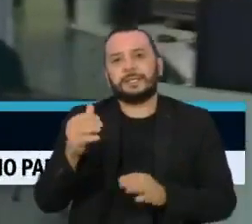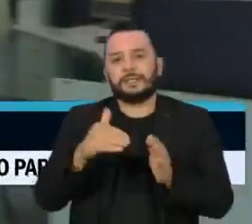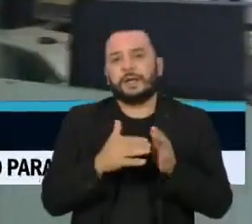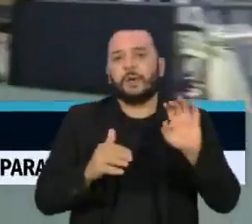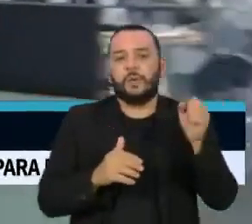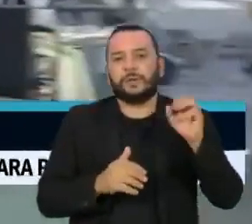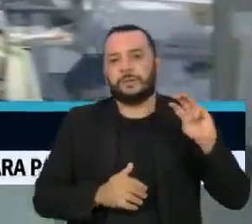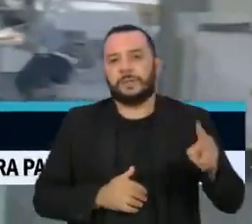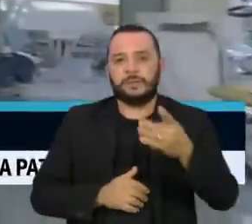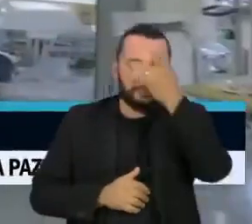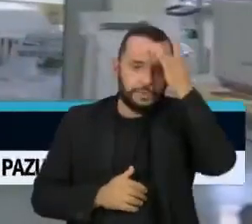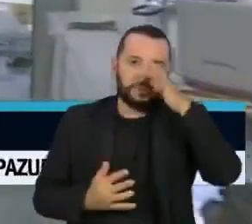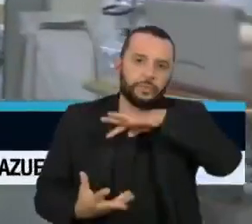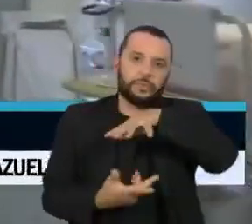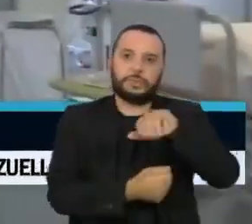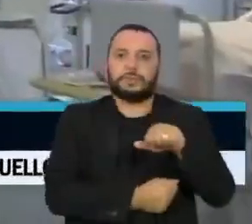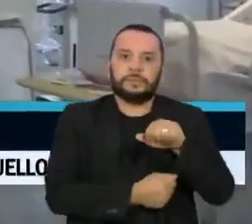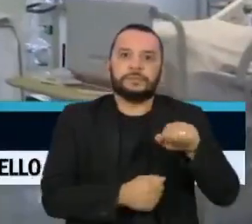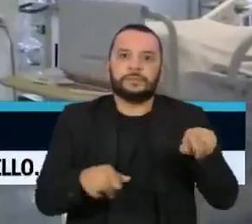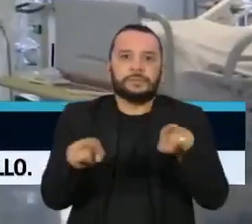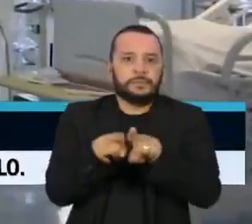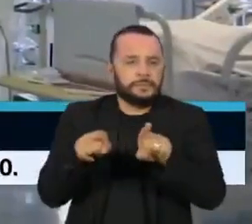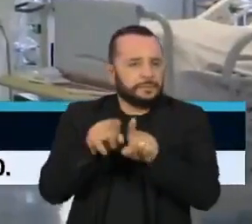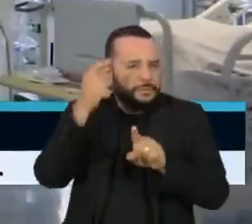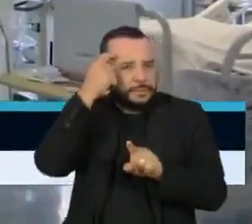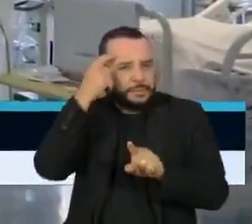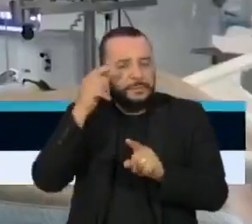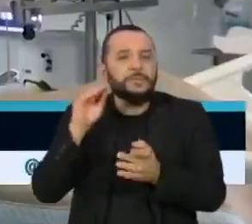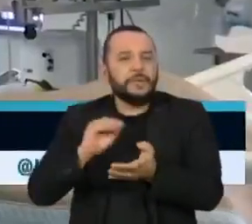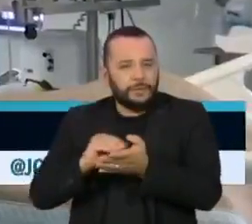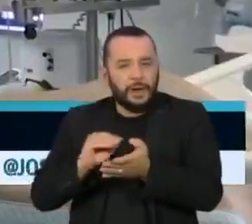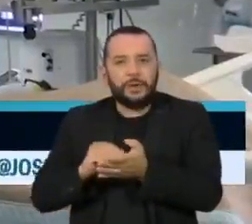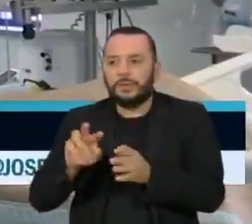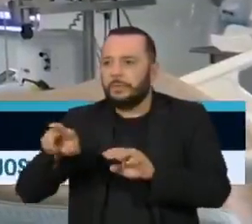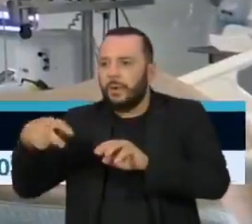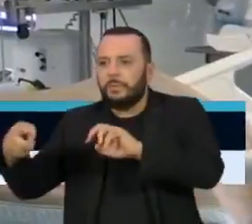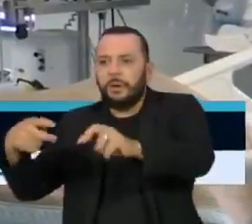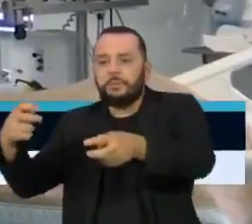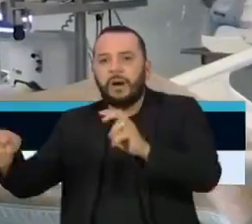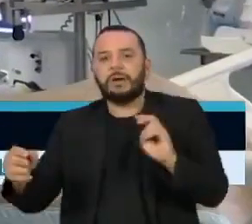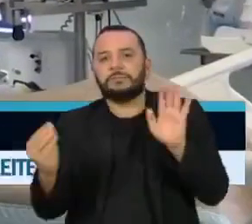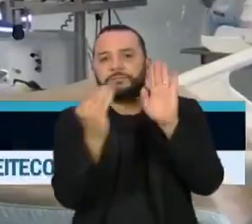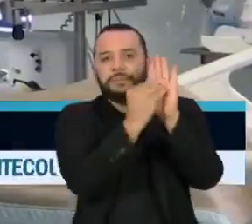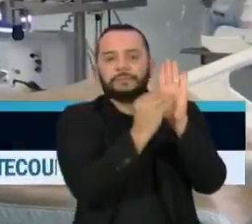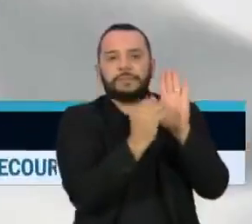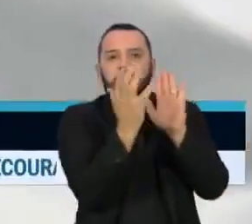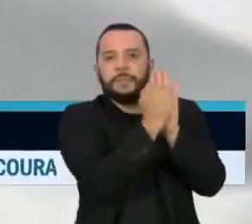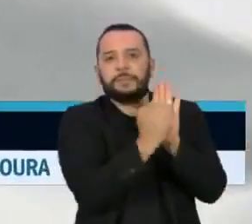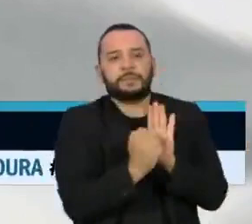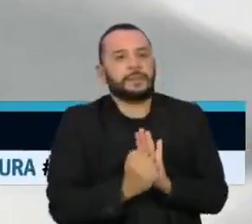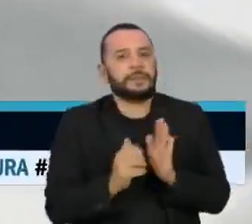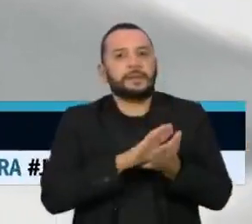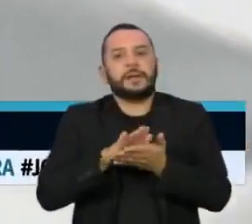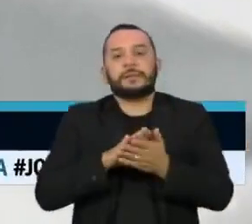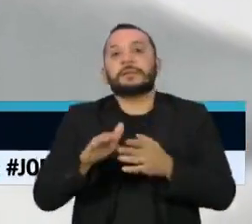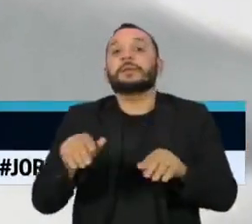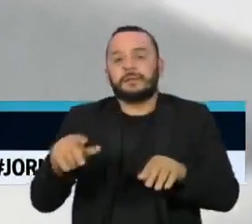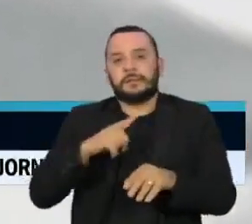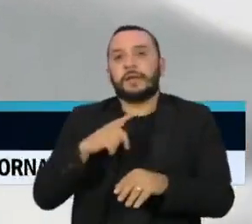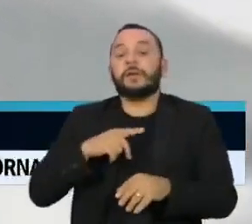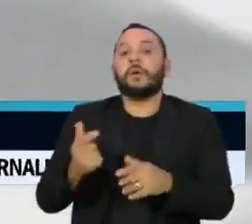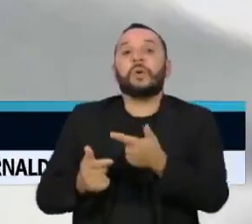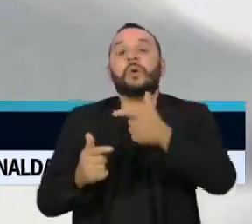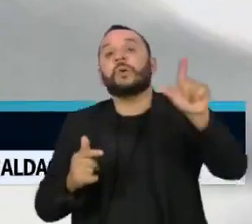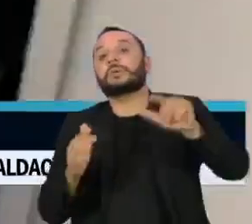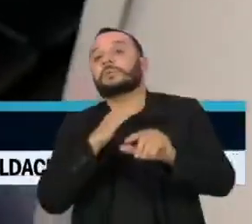de pessoas em todo o mundo. E leva em conta a subnotificação e mortes indiretas causadas por hospitais lotados e